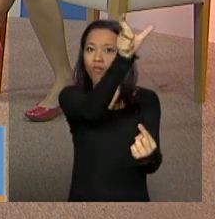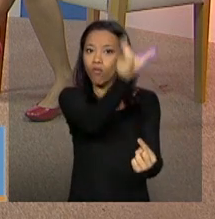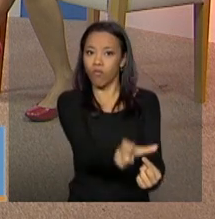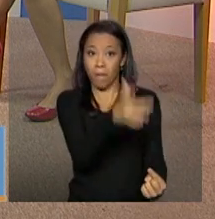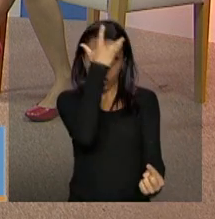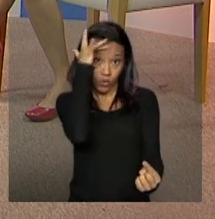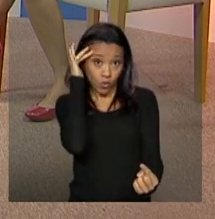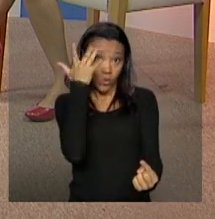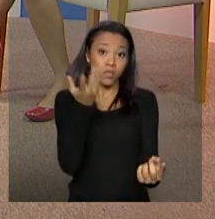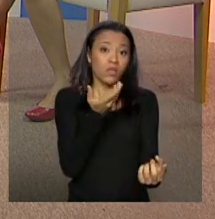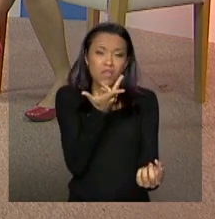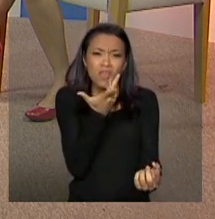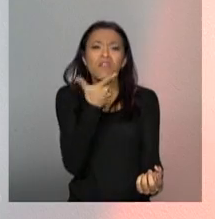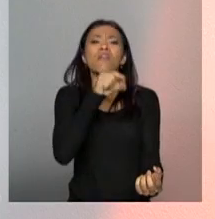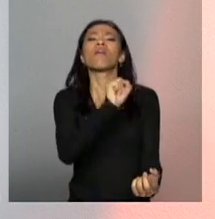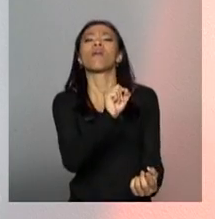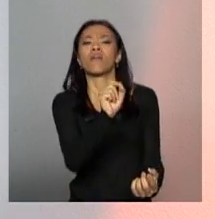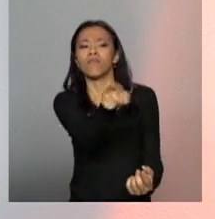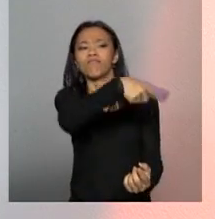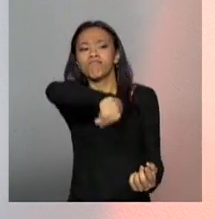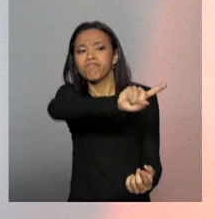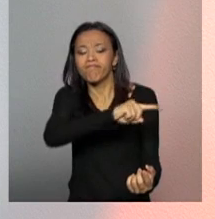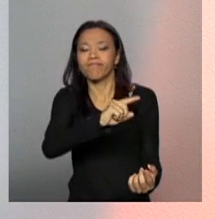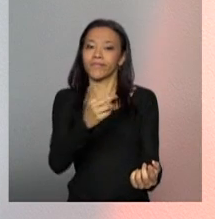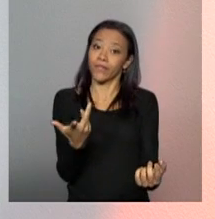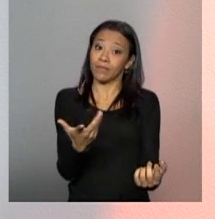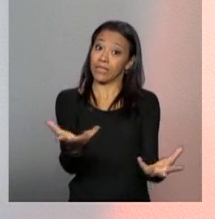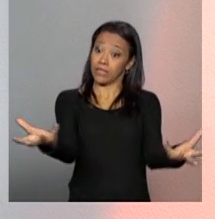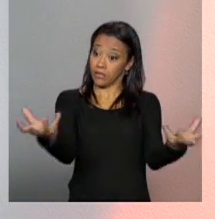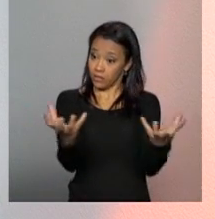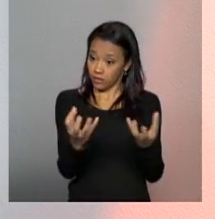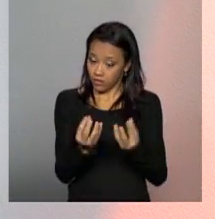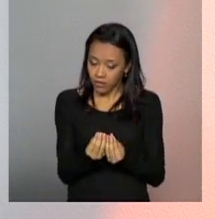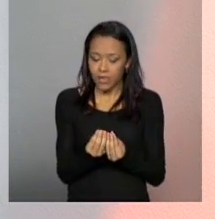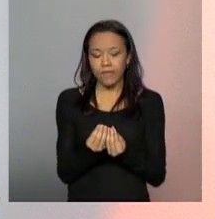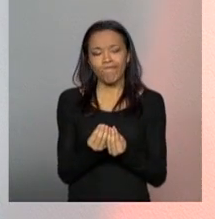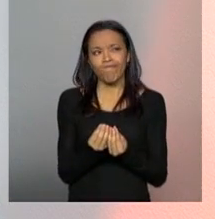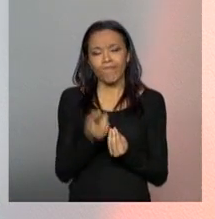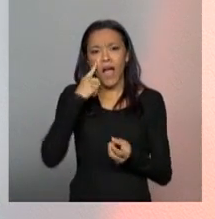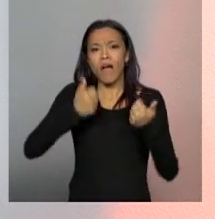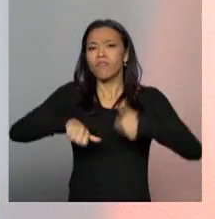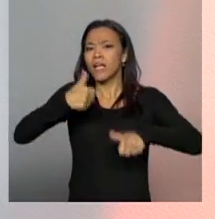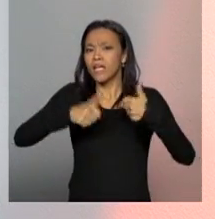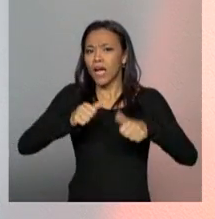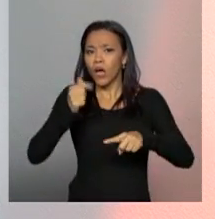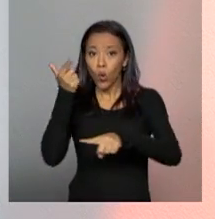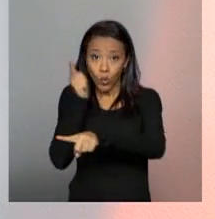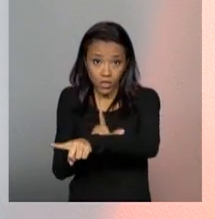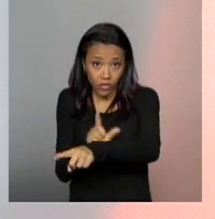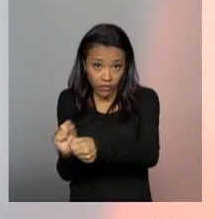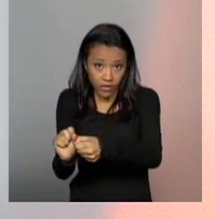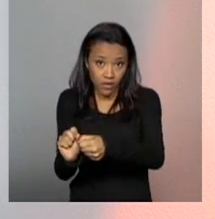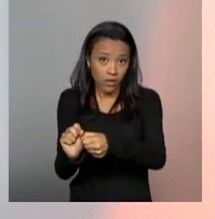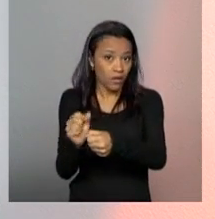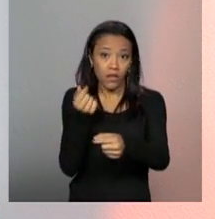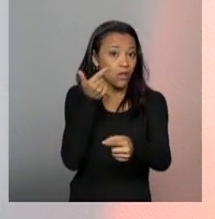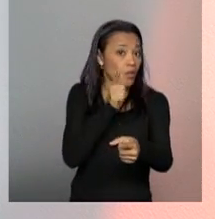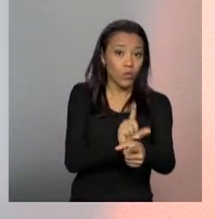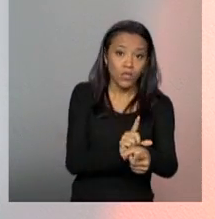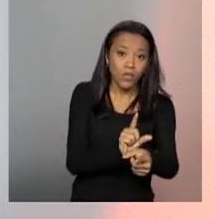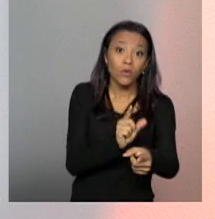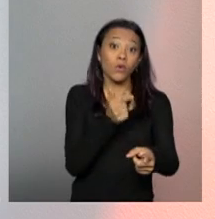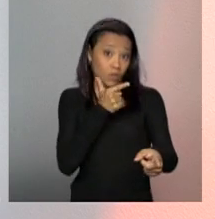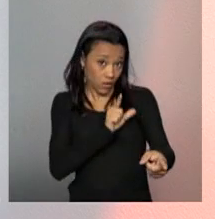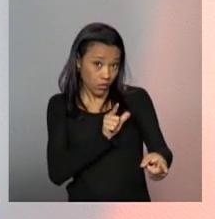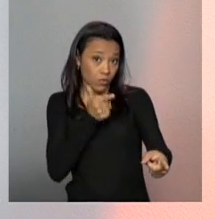nesse sentido a gente precisa agora fazer uma mensuração, uma avaliação do que tem se cumprido. E aí esse tema acaba se